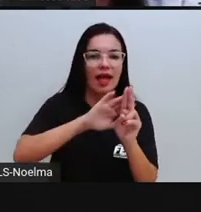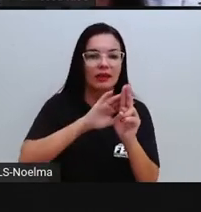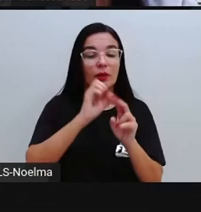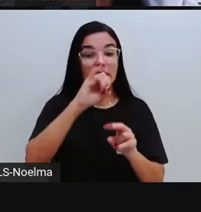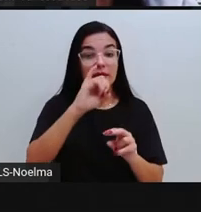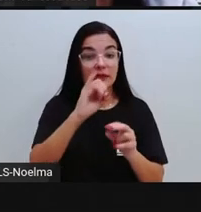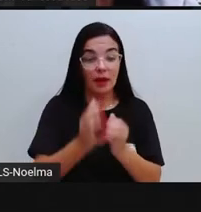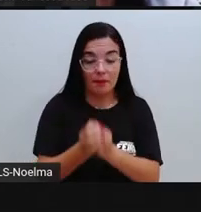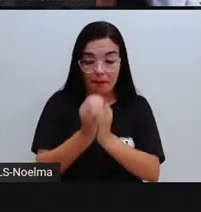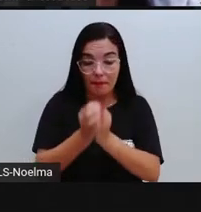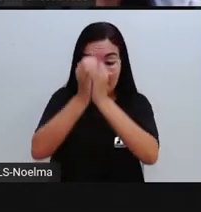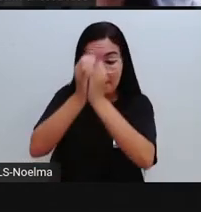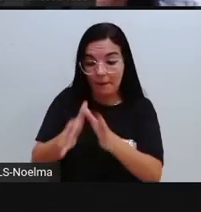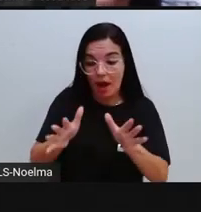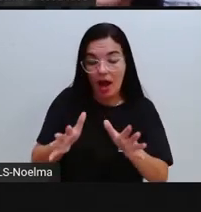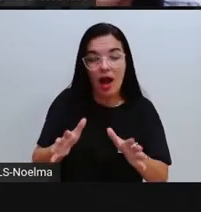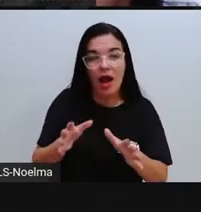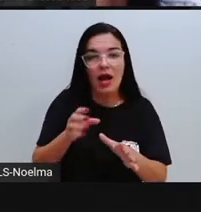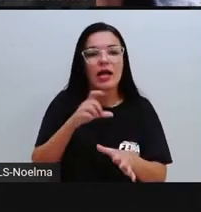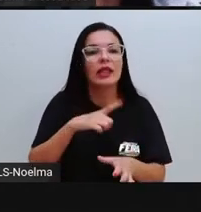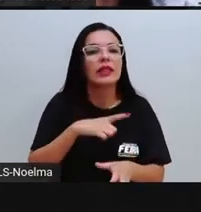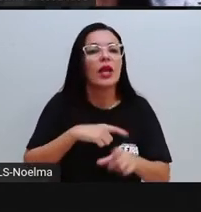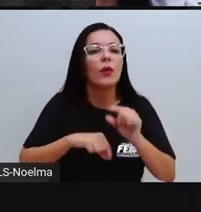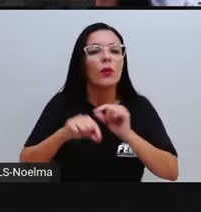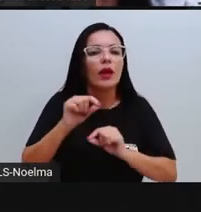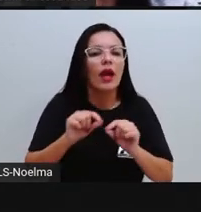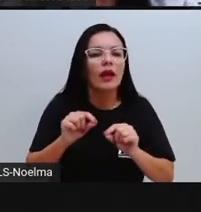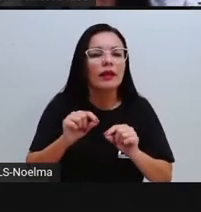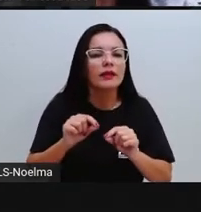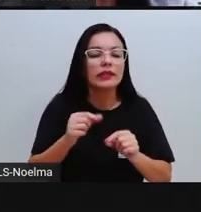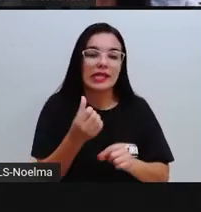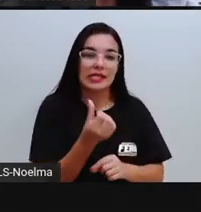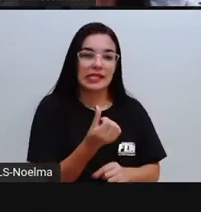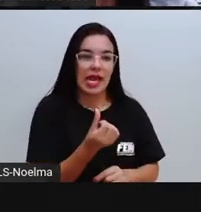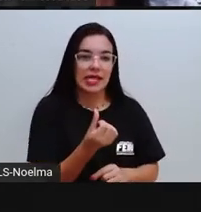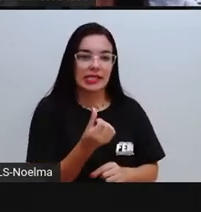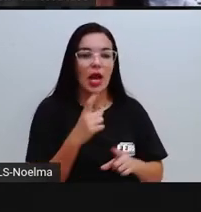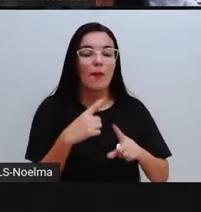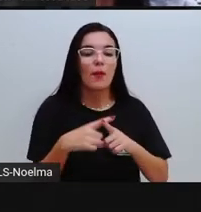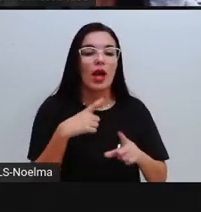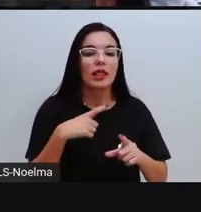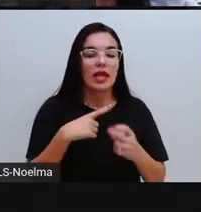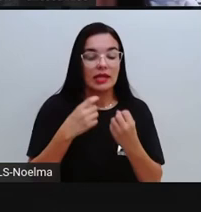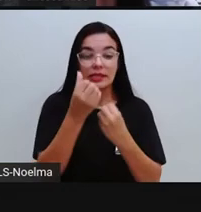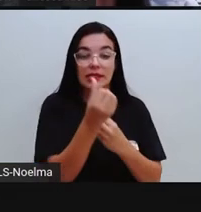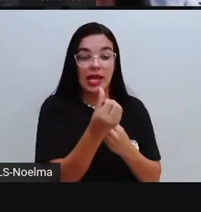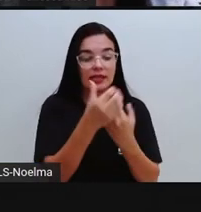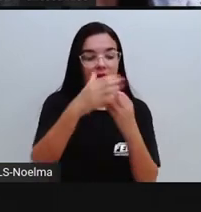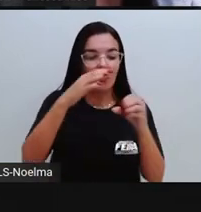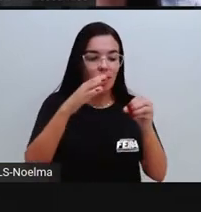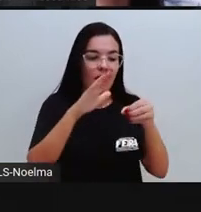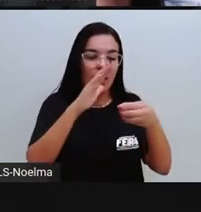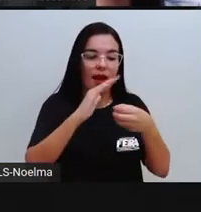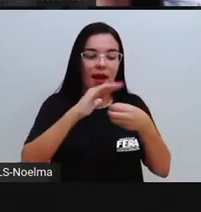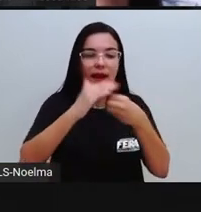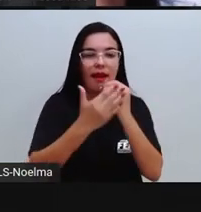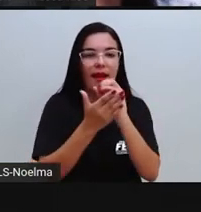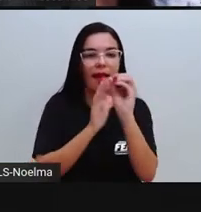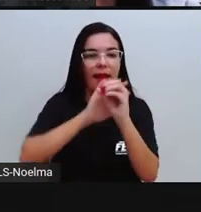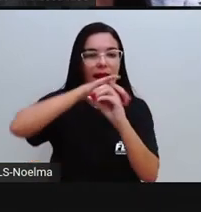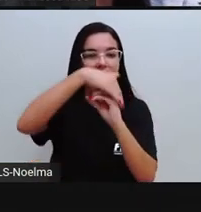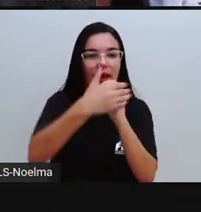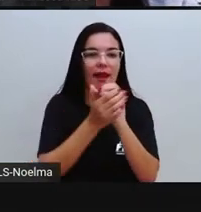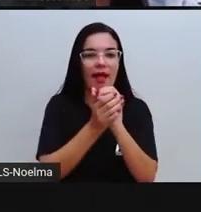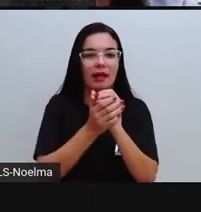amostral igual a seis, porque existem aí seis possibilidades de resultados. E quando se joga